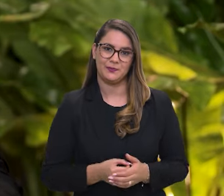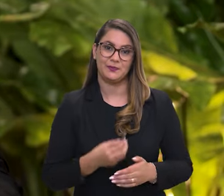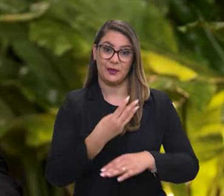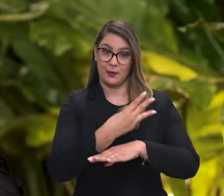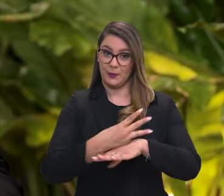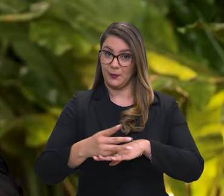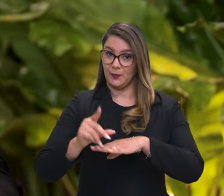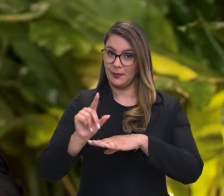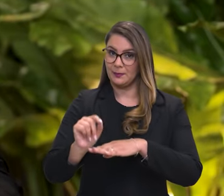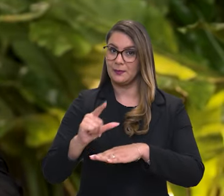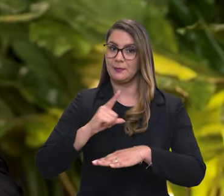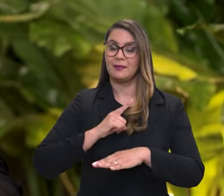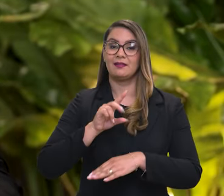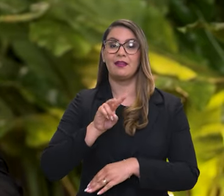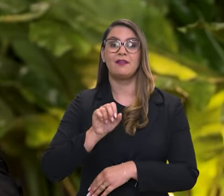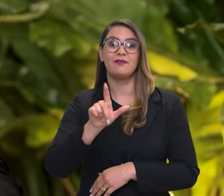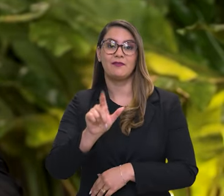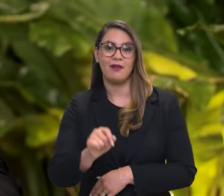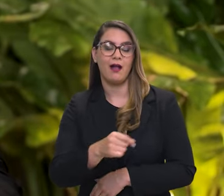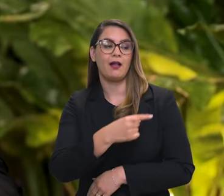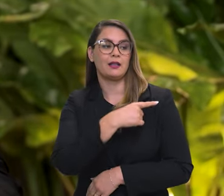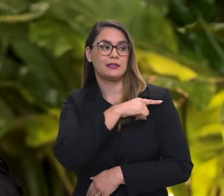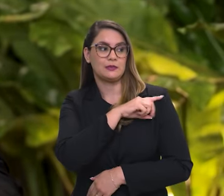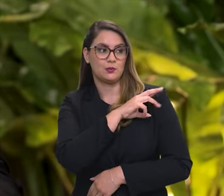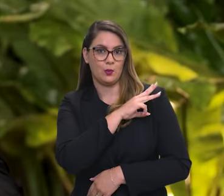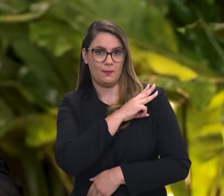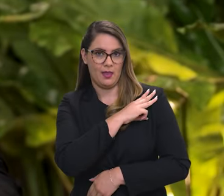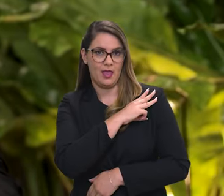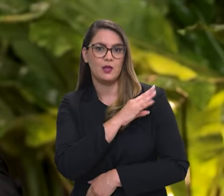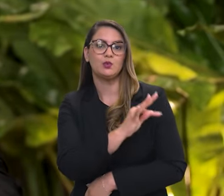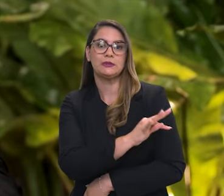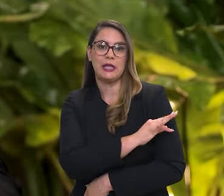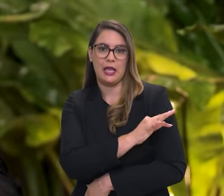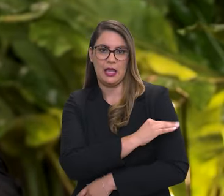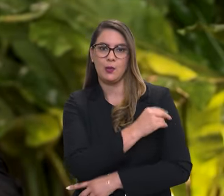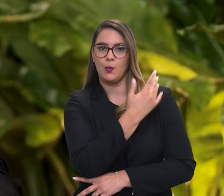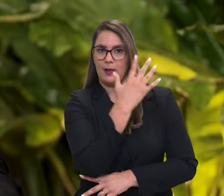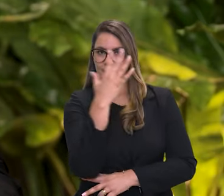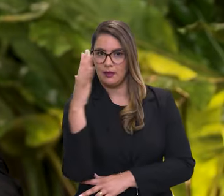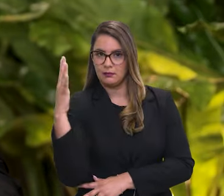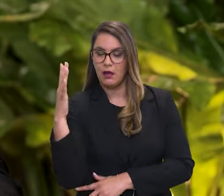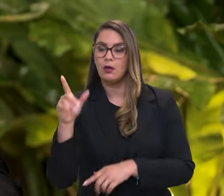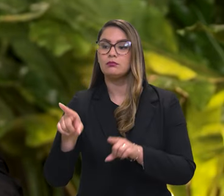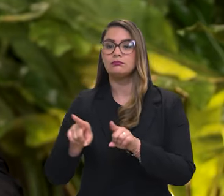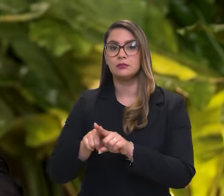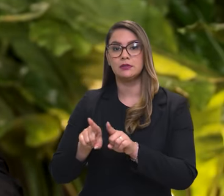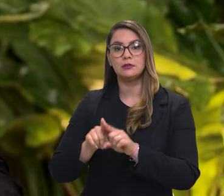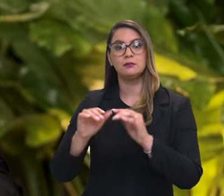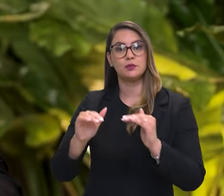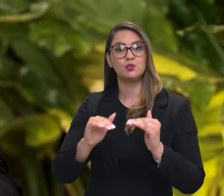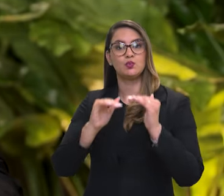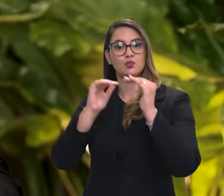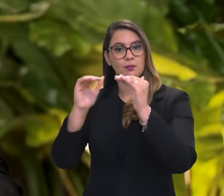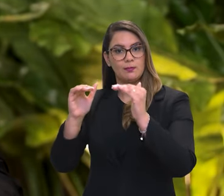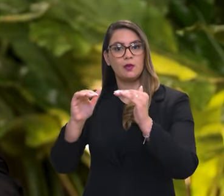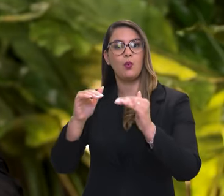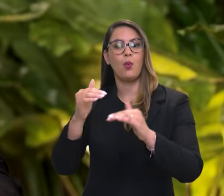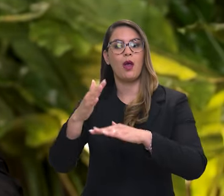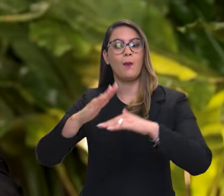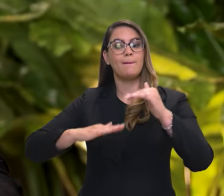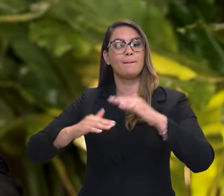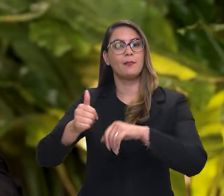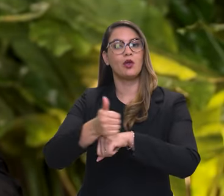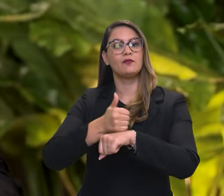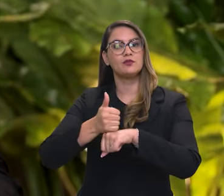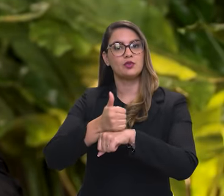-vindos. No Ibama, a gente tem tanto cargos para nível médio, são chamados técnicos ambientais, quanto para nível de analista